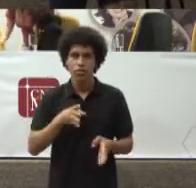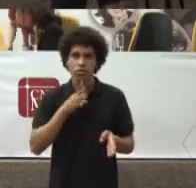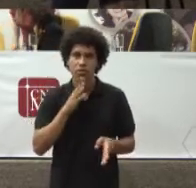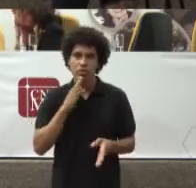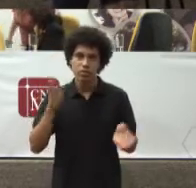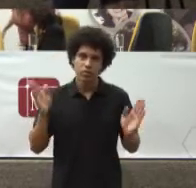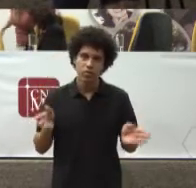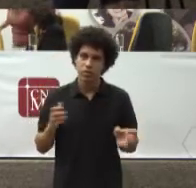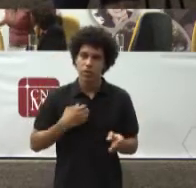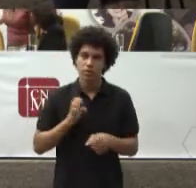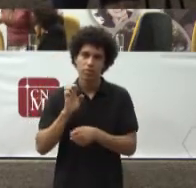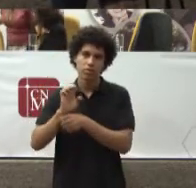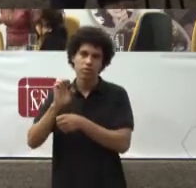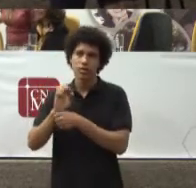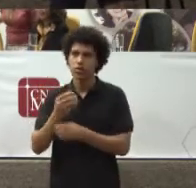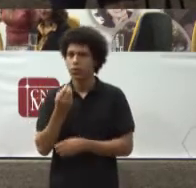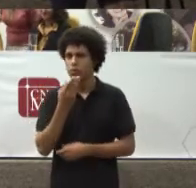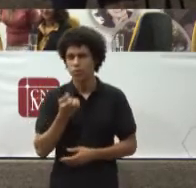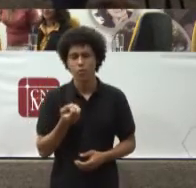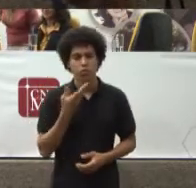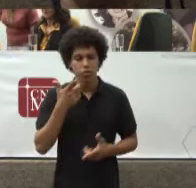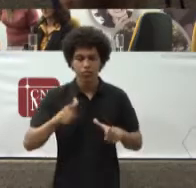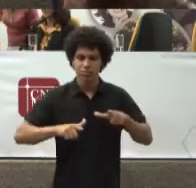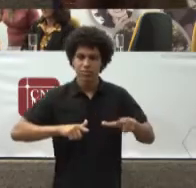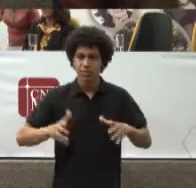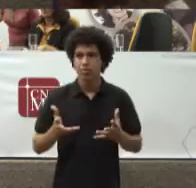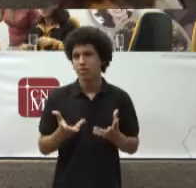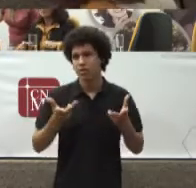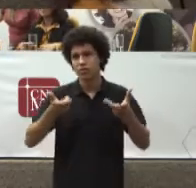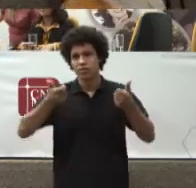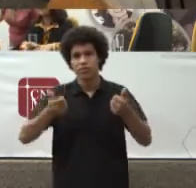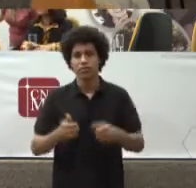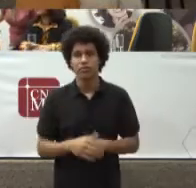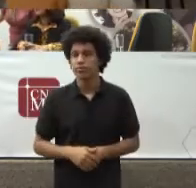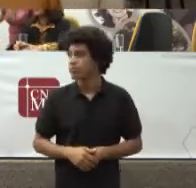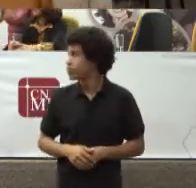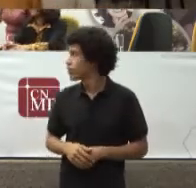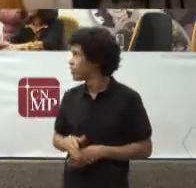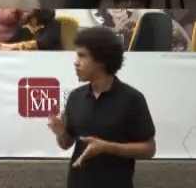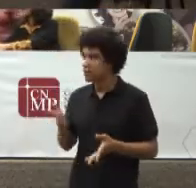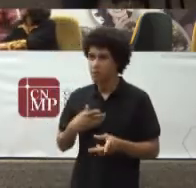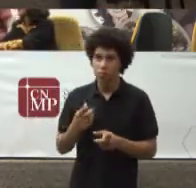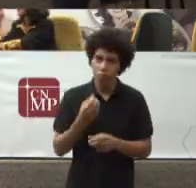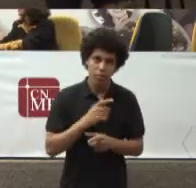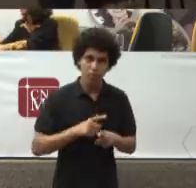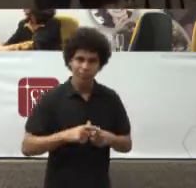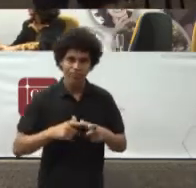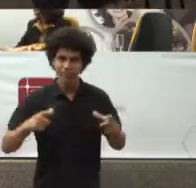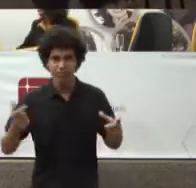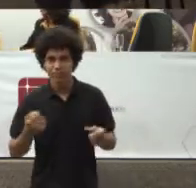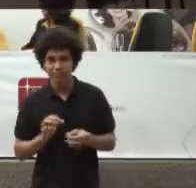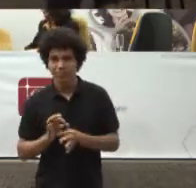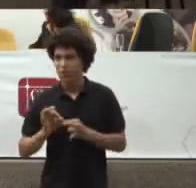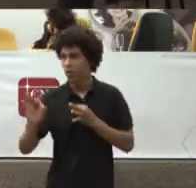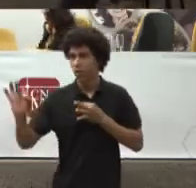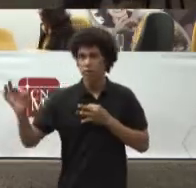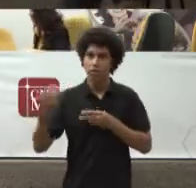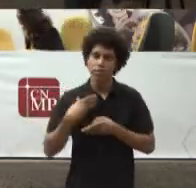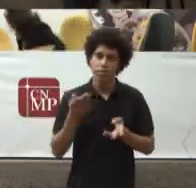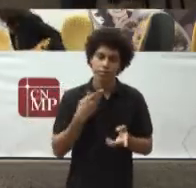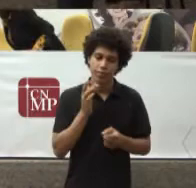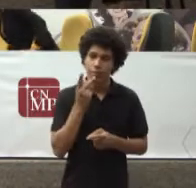Pelo excepcional Trabalho que tem feito E sem maiores delongas Já passo a palavra Agora ao conselheiro Arnaldo Rossepian Para as suas